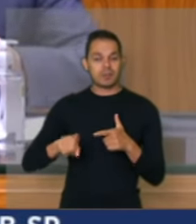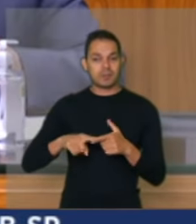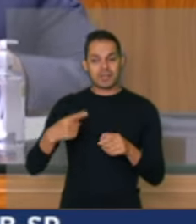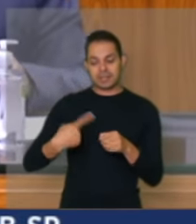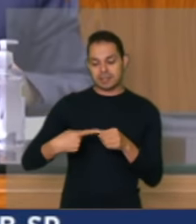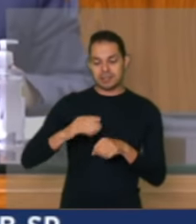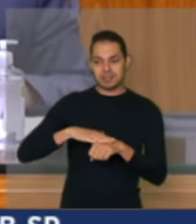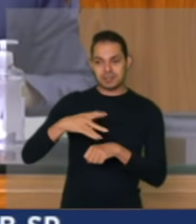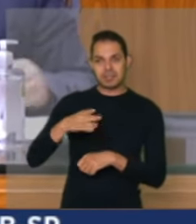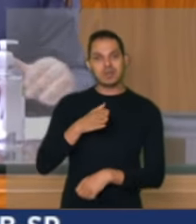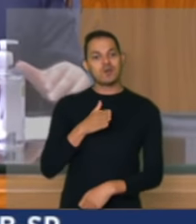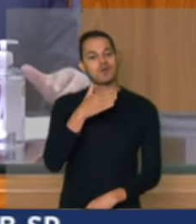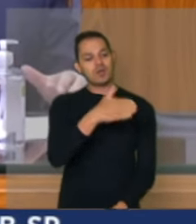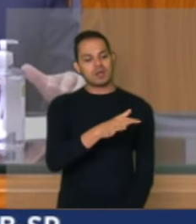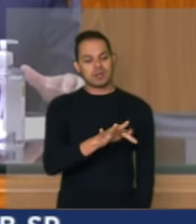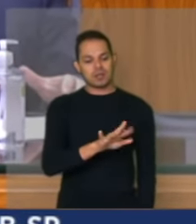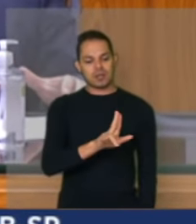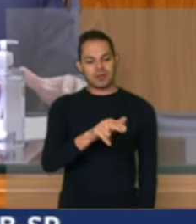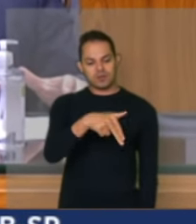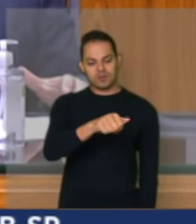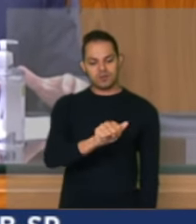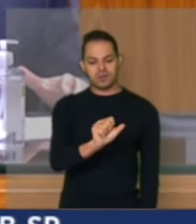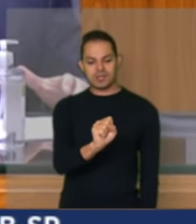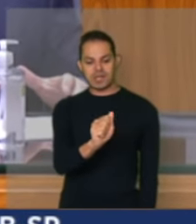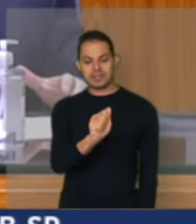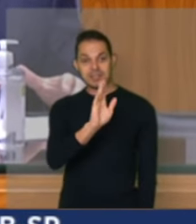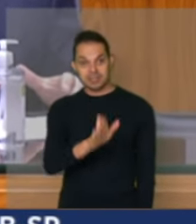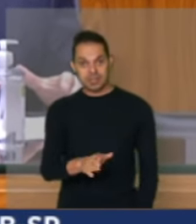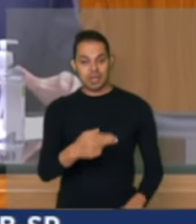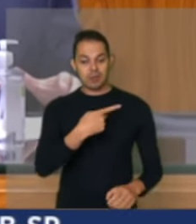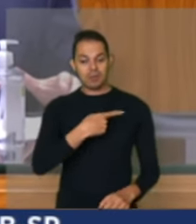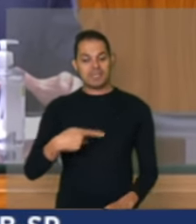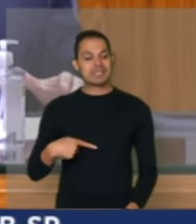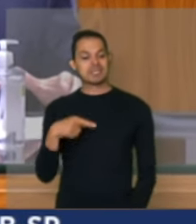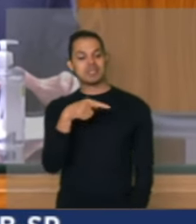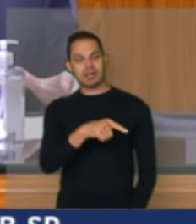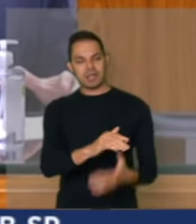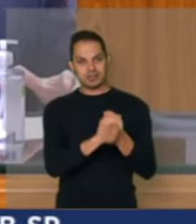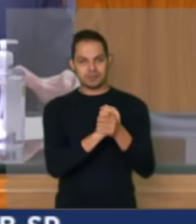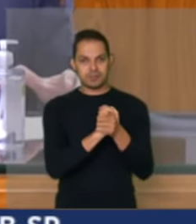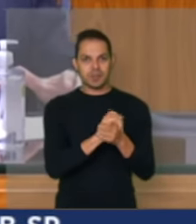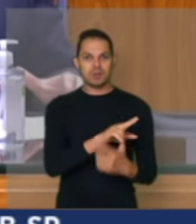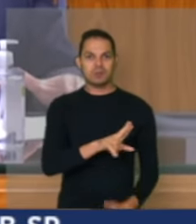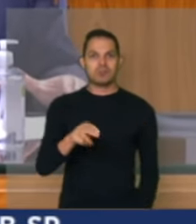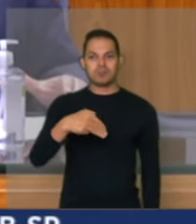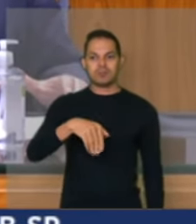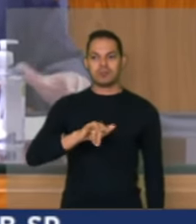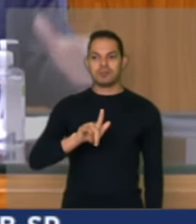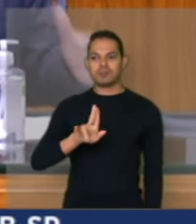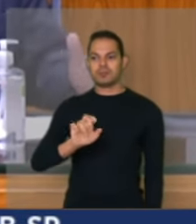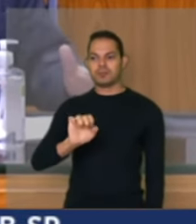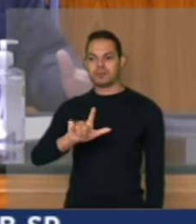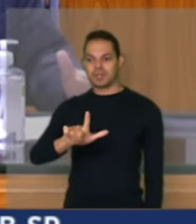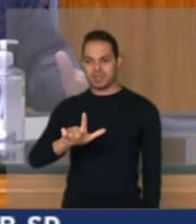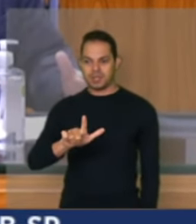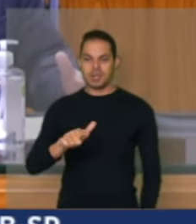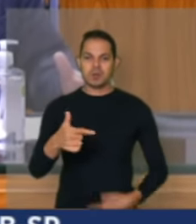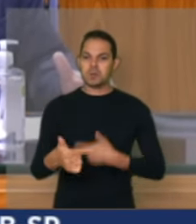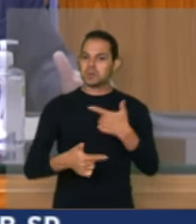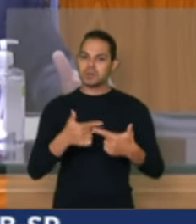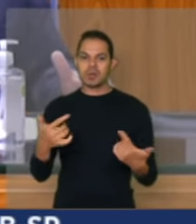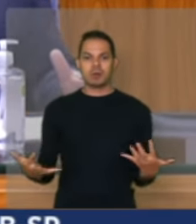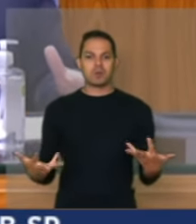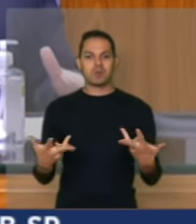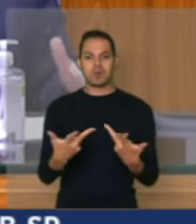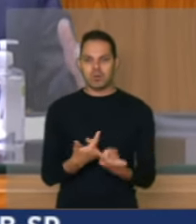Funasa. Aliás, eu quero cumprimentar o presidente da Funasa, o Miguel da Silva Marques, pelo ótimo trabalho que